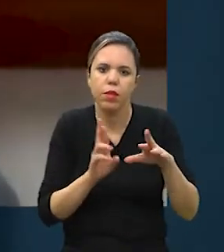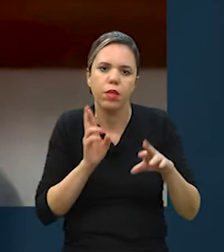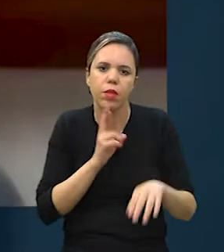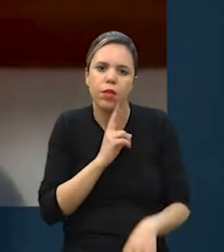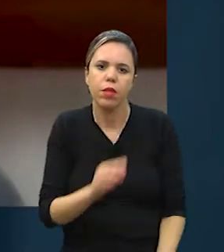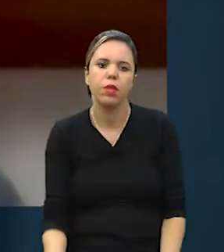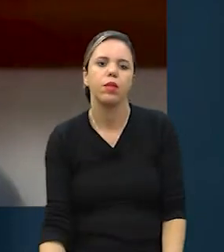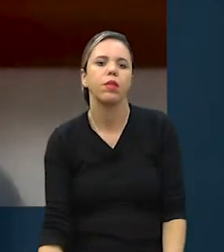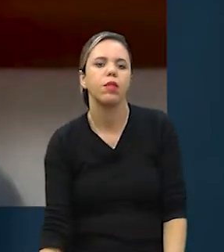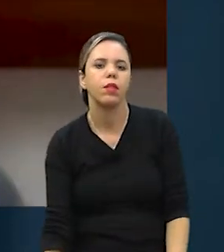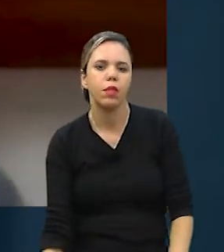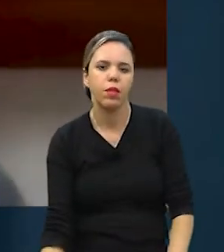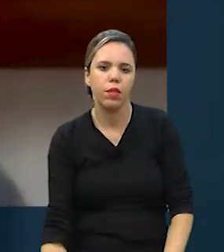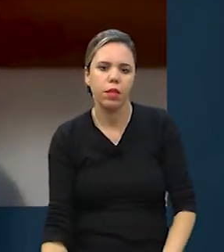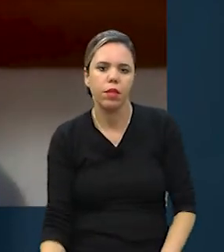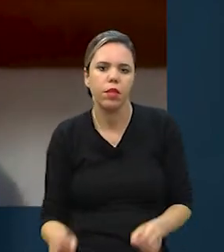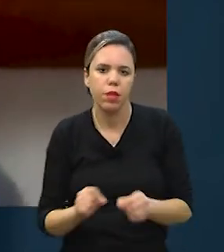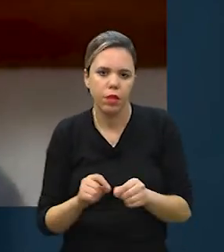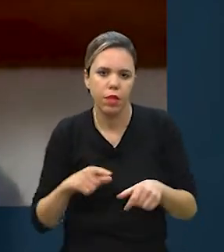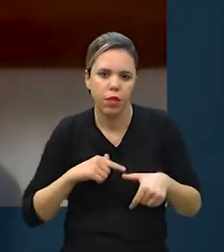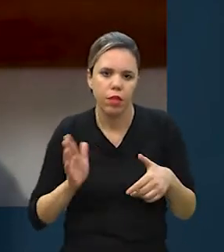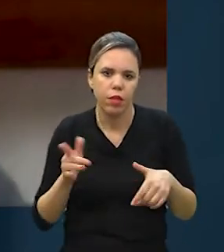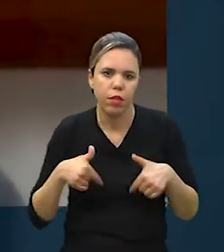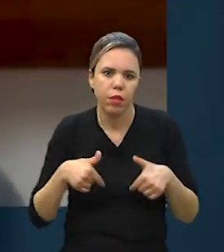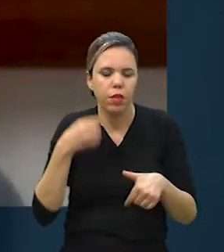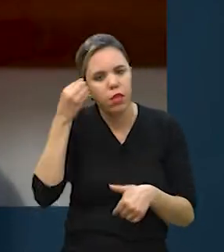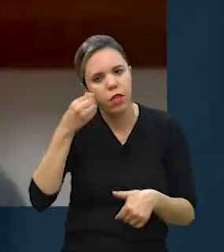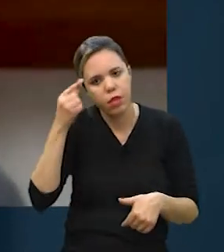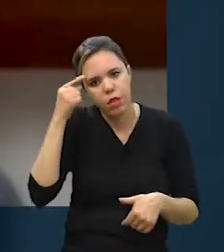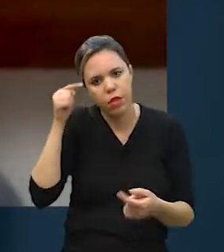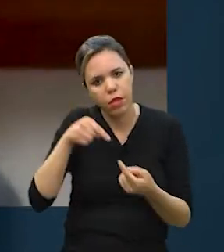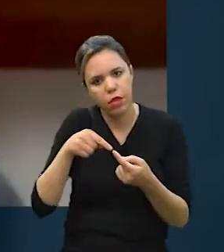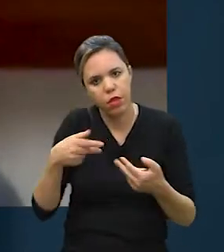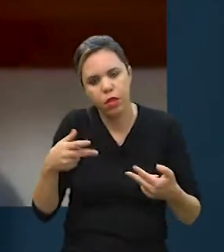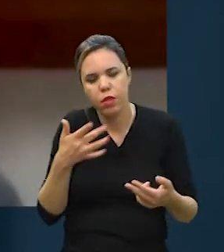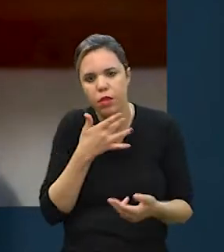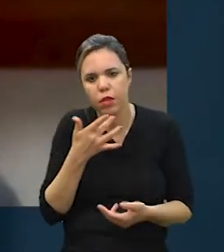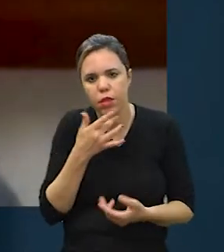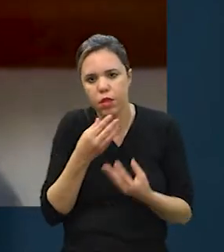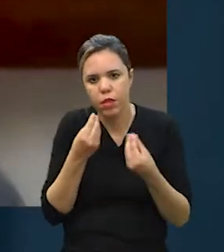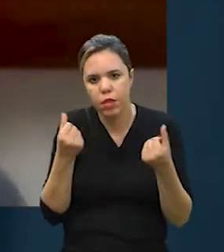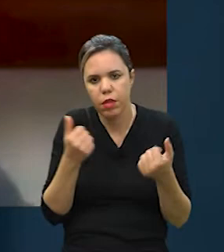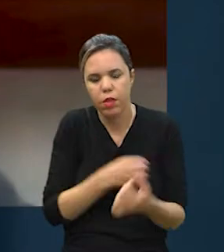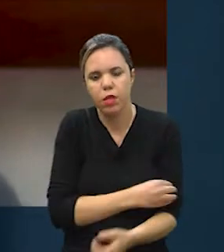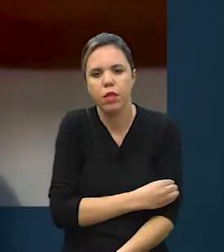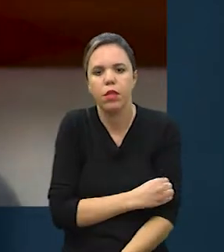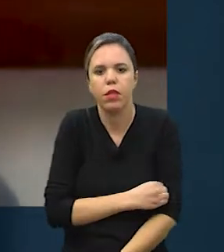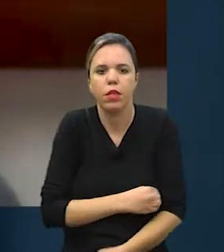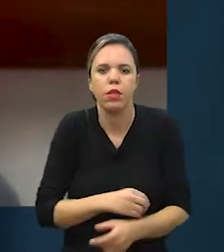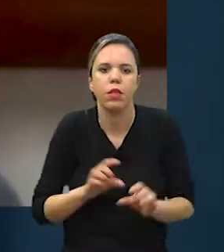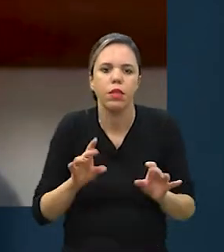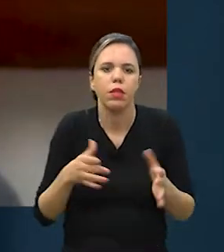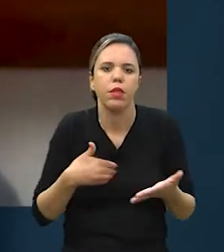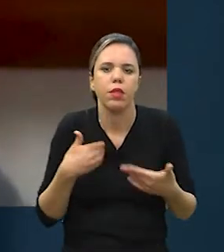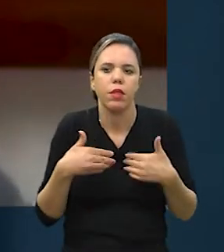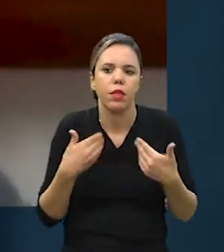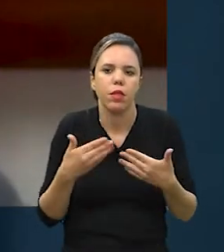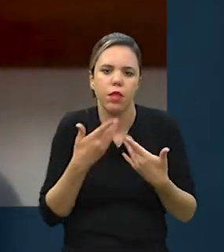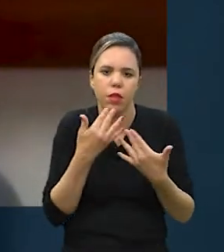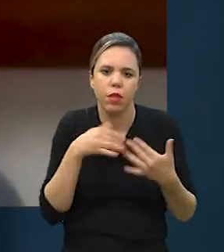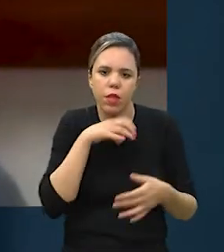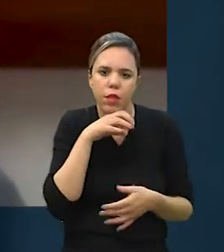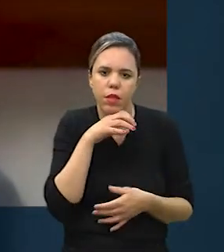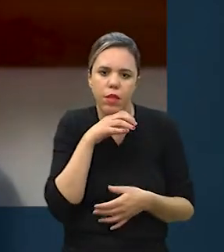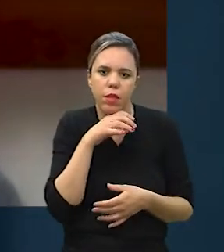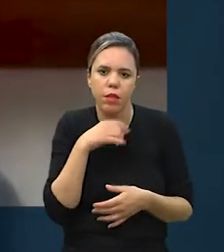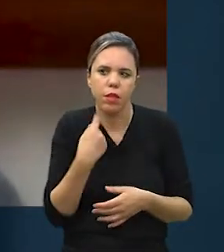restaurante. E isso fazia com que ele já tivesse essa ideia de fazer algo gostoso, algo gastronômico, algo divertido para os